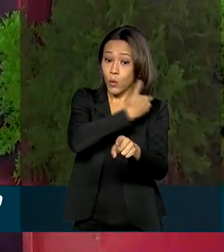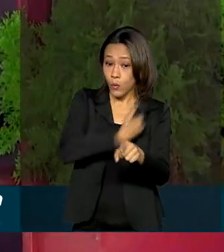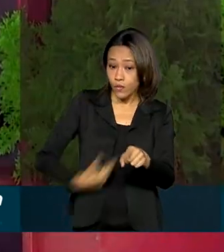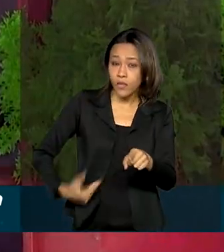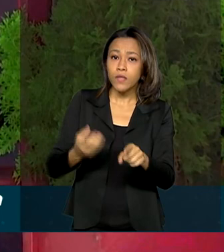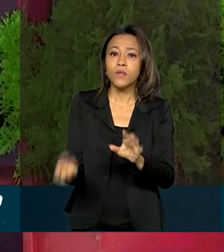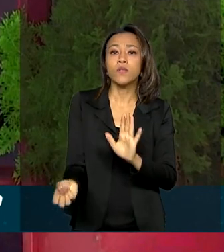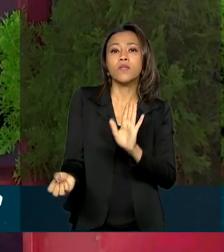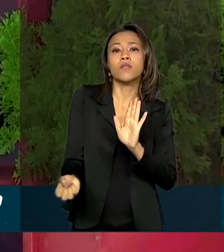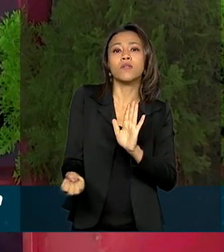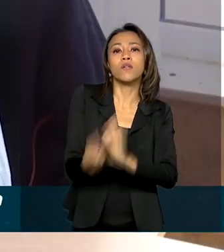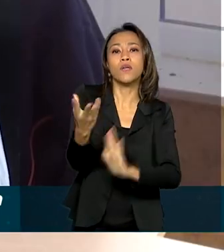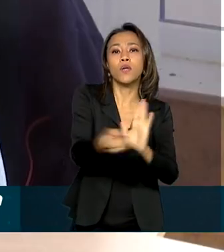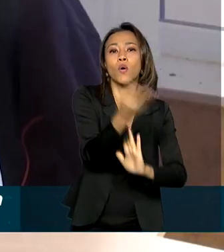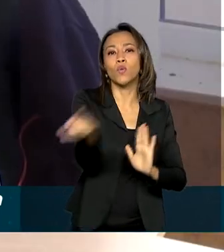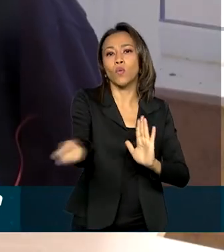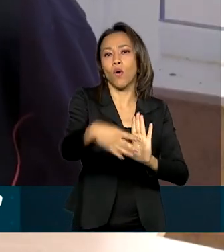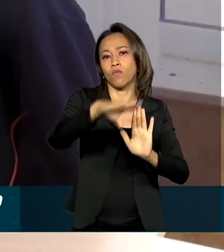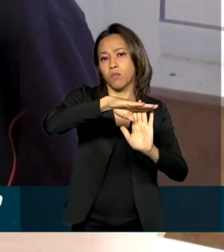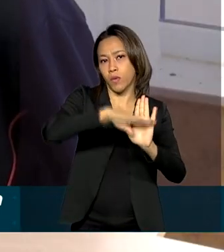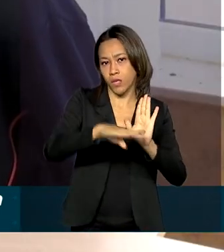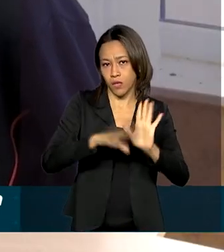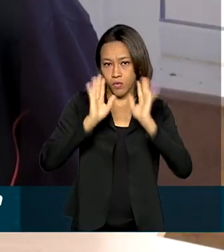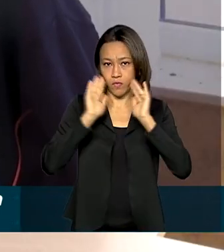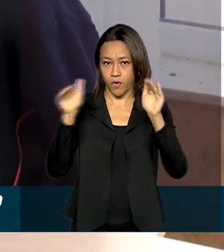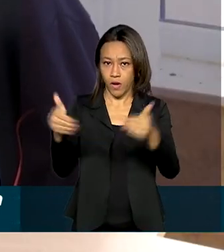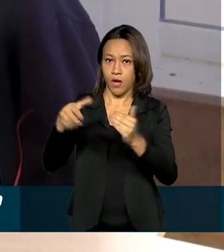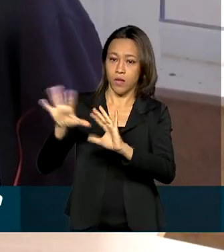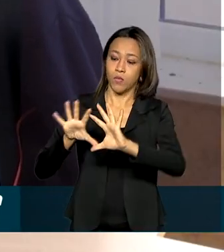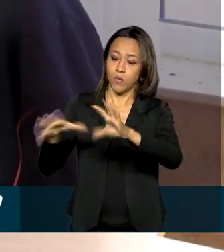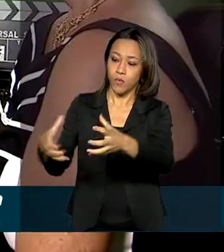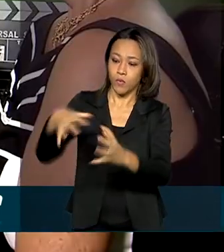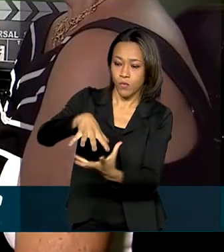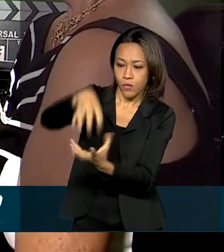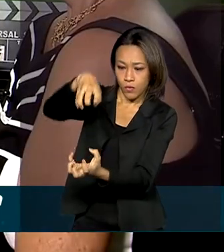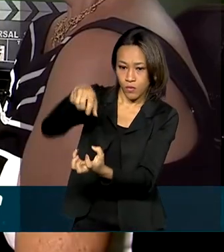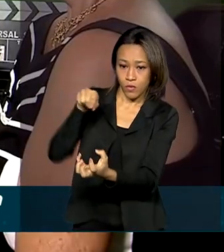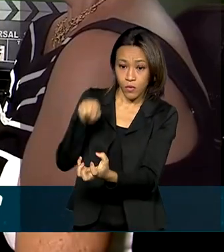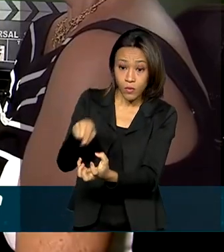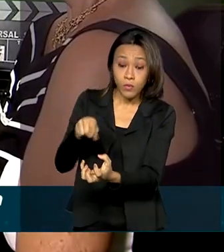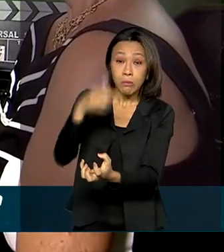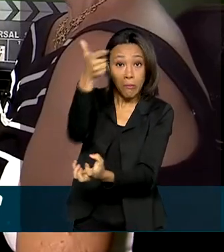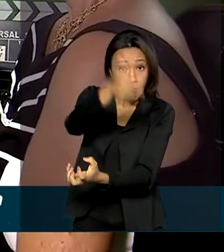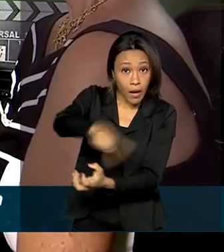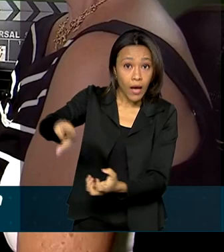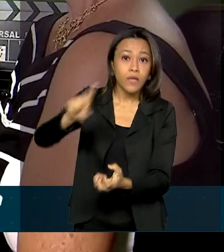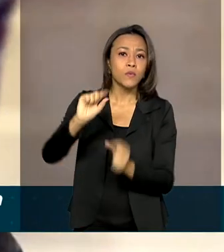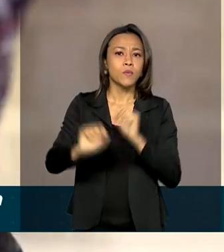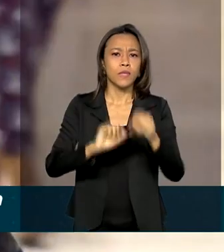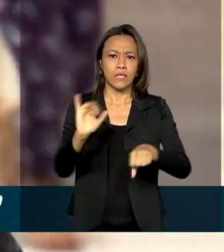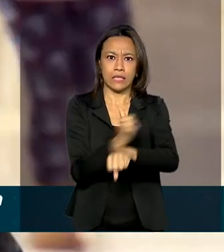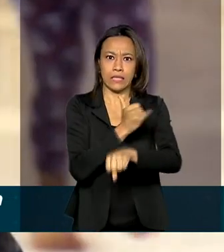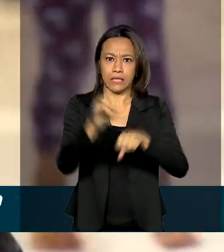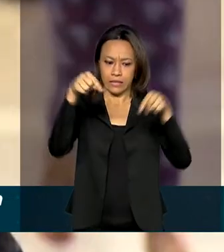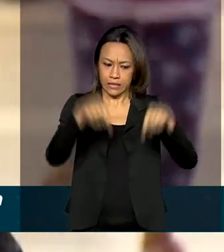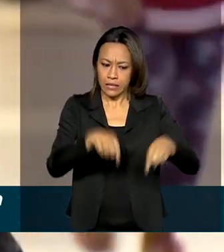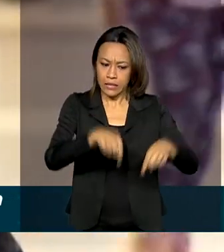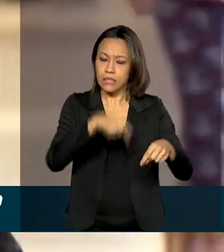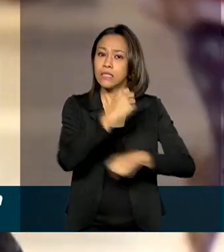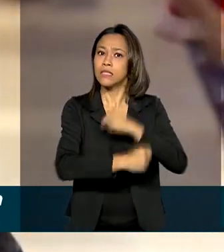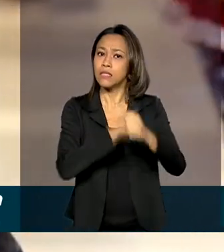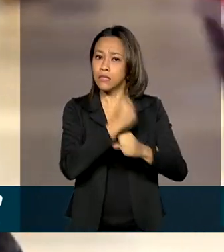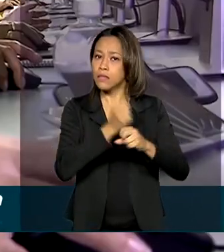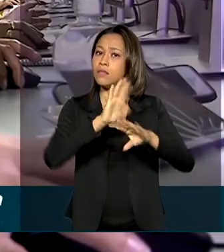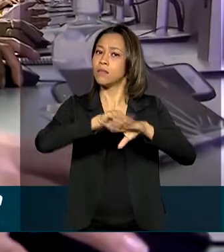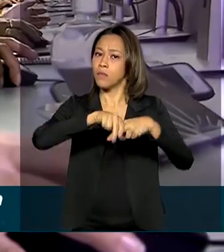programas voltados para a terceira idade. Intensificou ainda mais as ações neste ano, por causa da